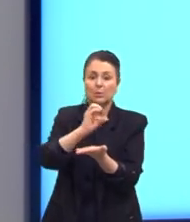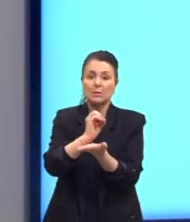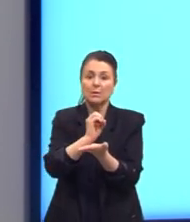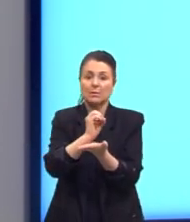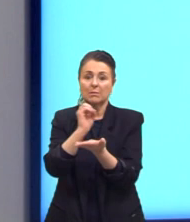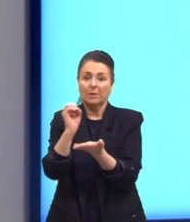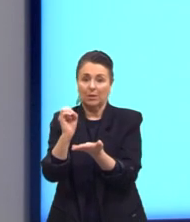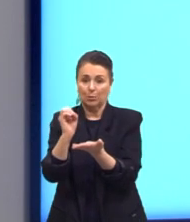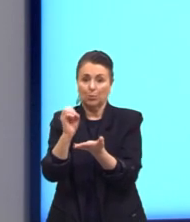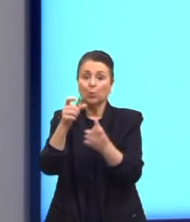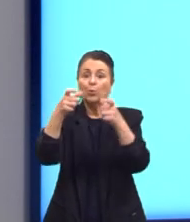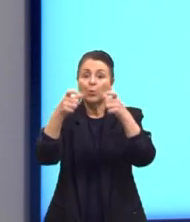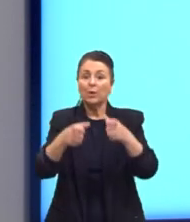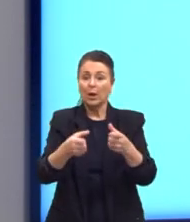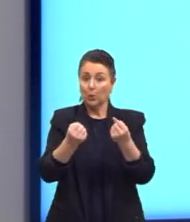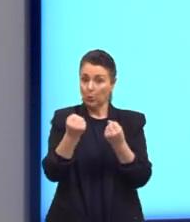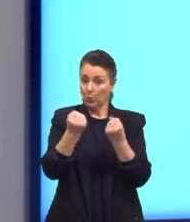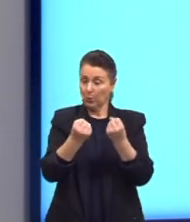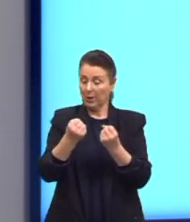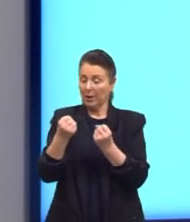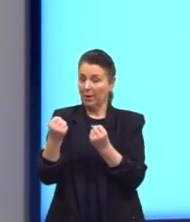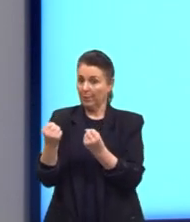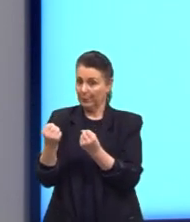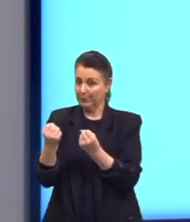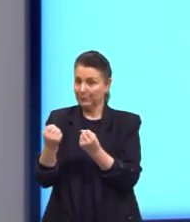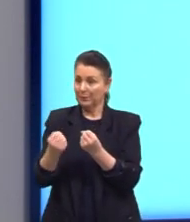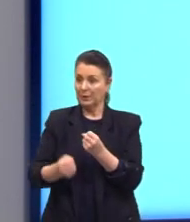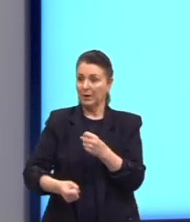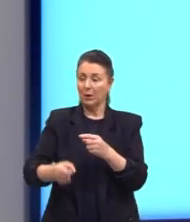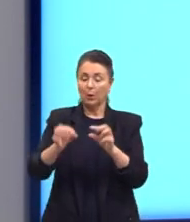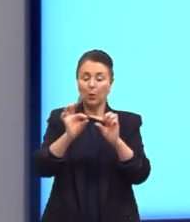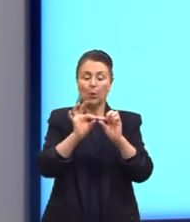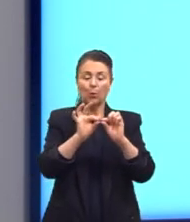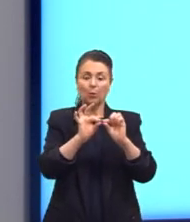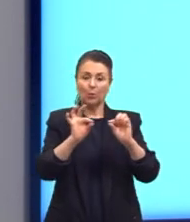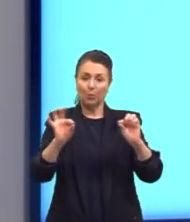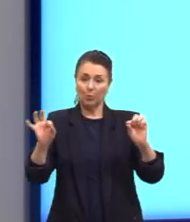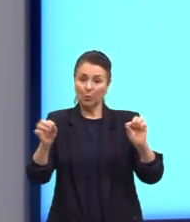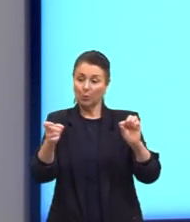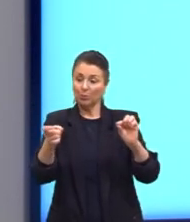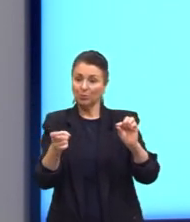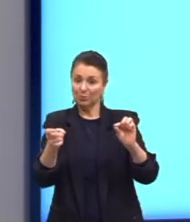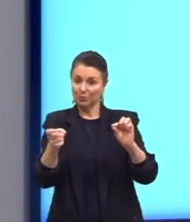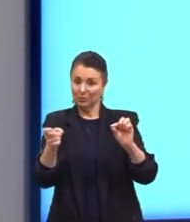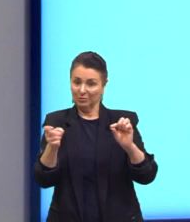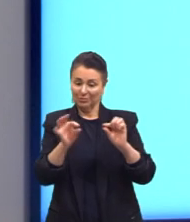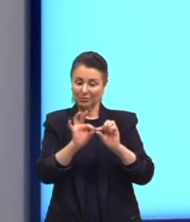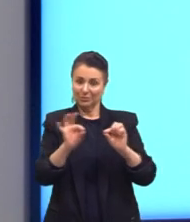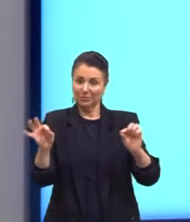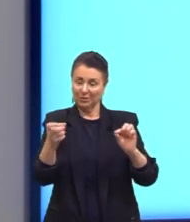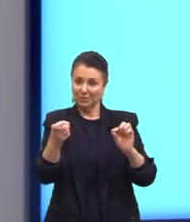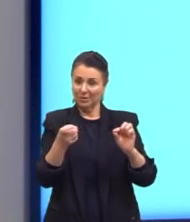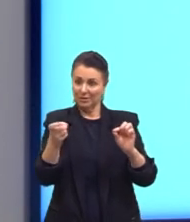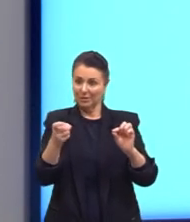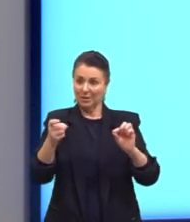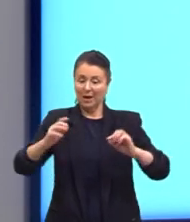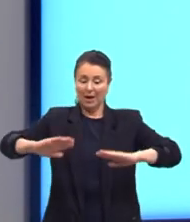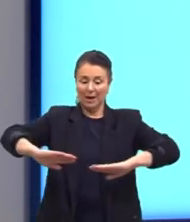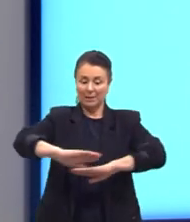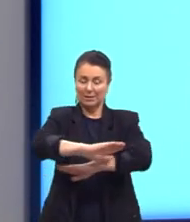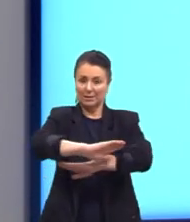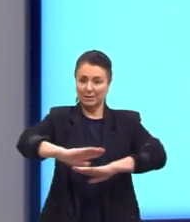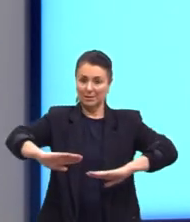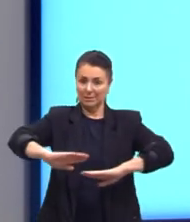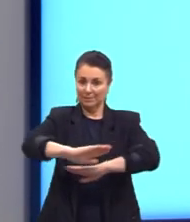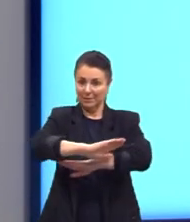estaria estacionado o carro. O nosso eixo horizontal, ali o eixo X, nós temos ali as avenidas, tá?